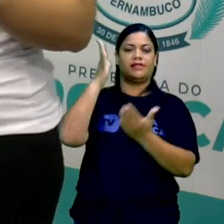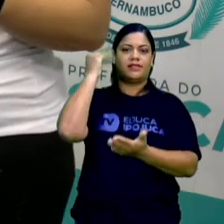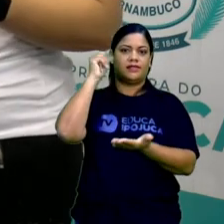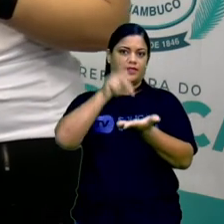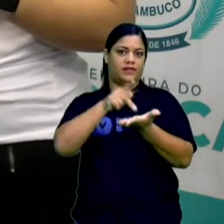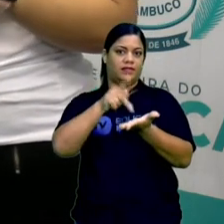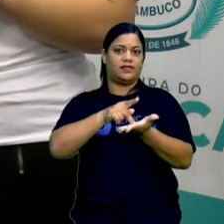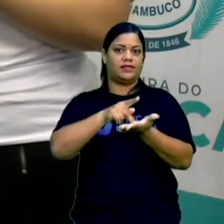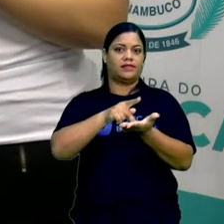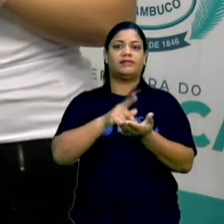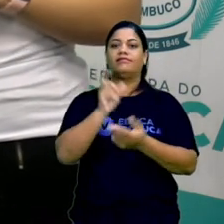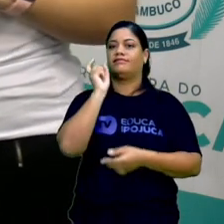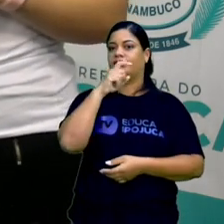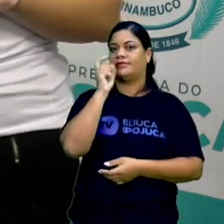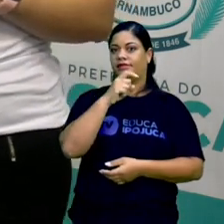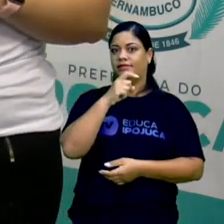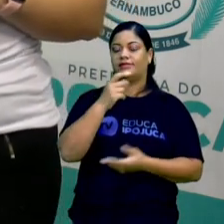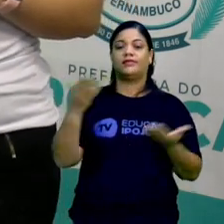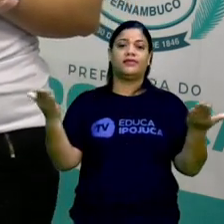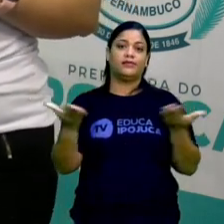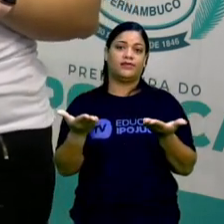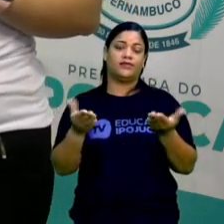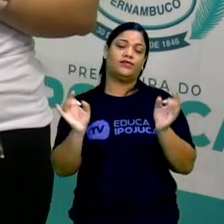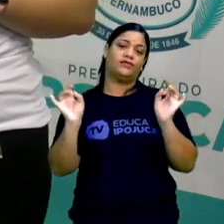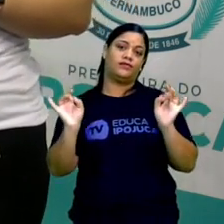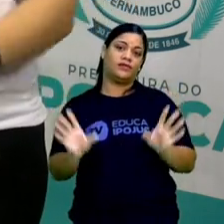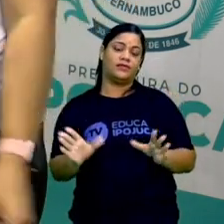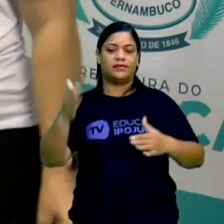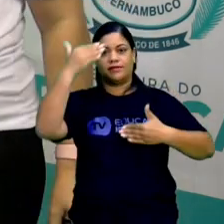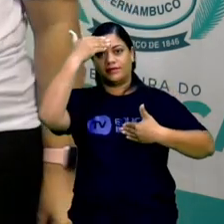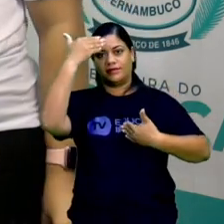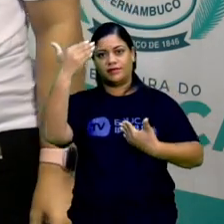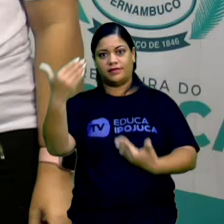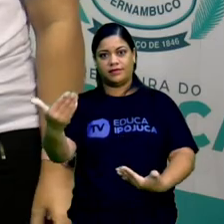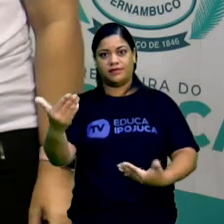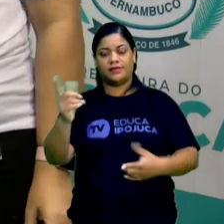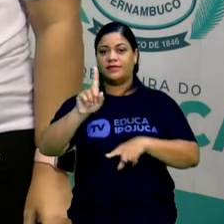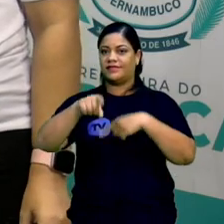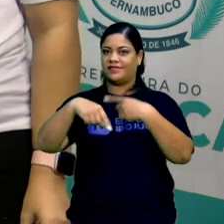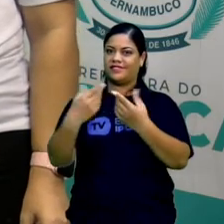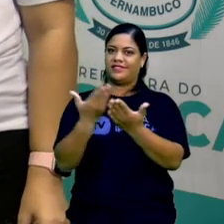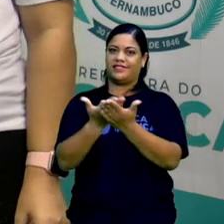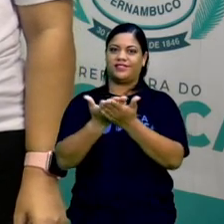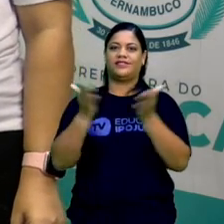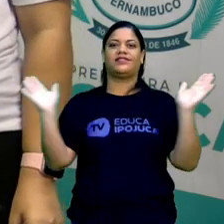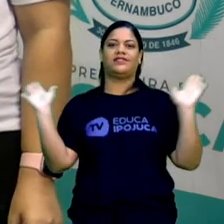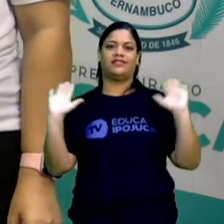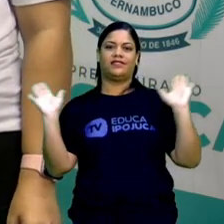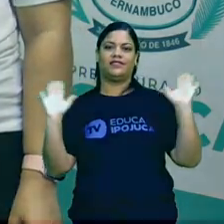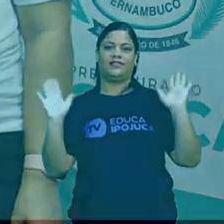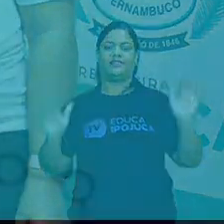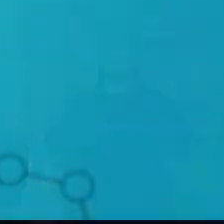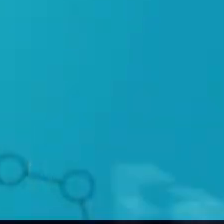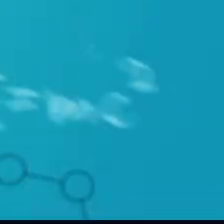não. E por hoje é só. Muito obrigada. Até a próxima. Tchau, tchau.